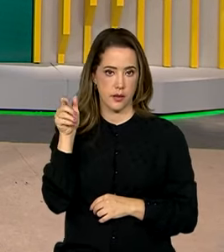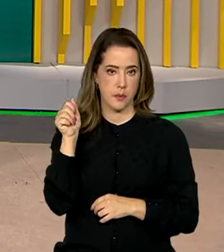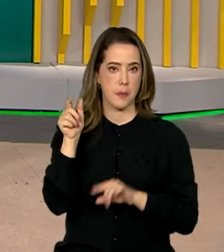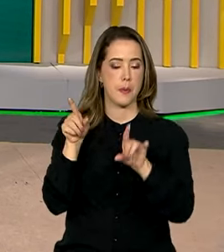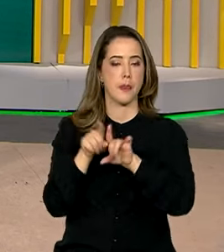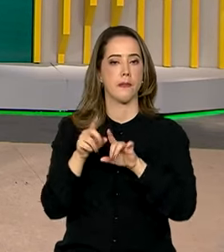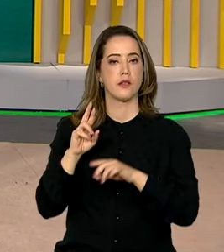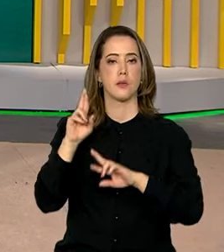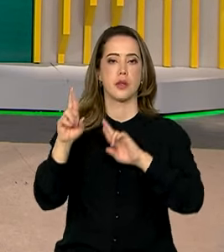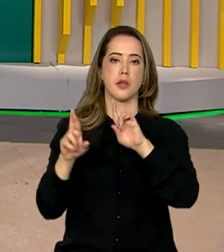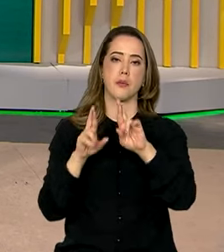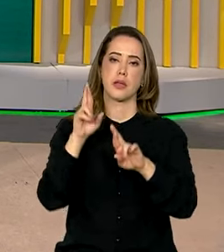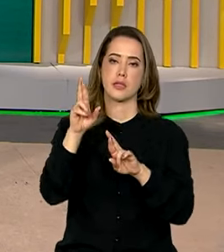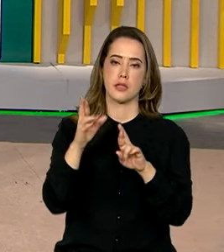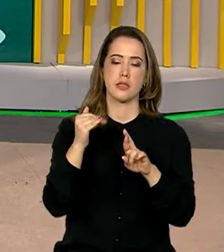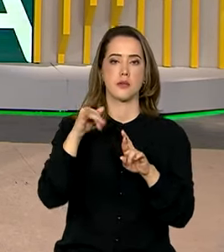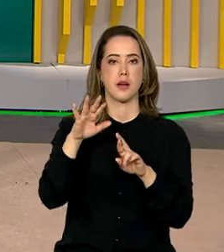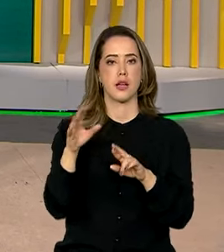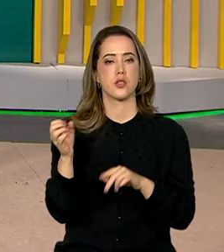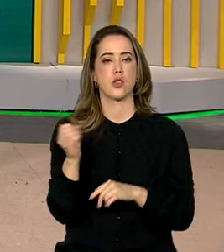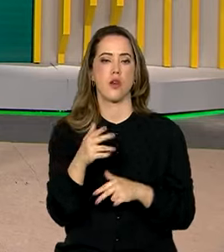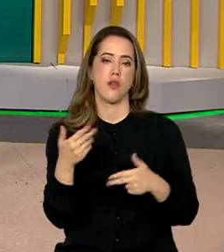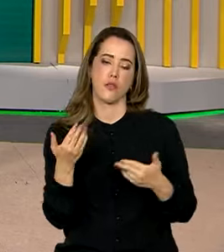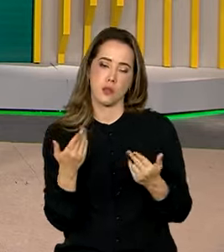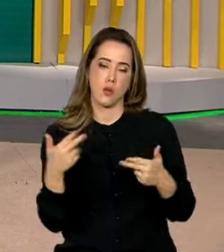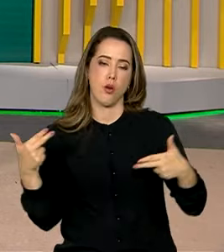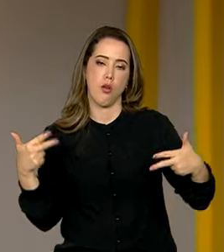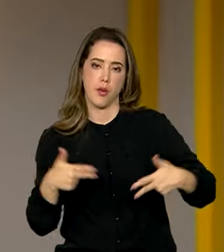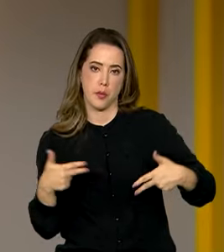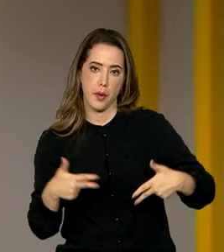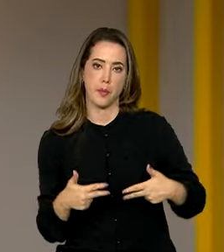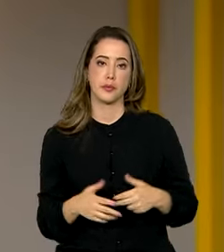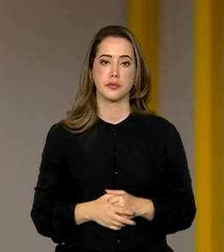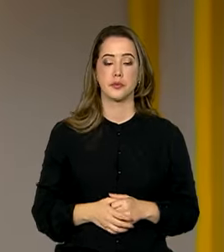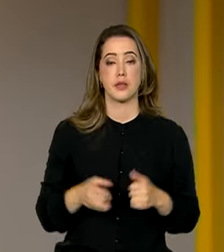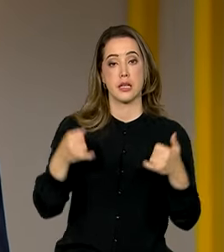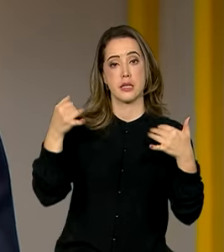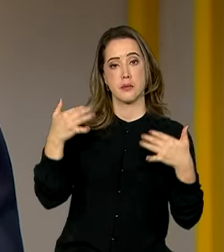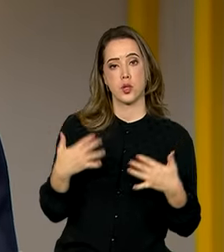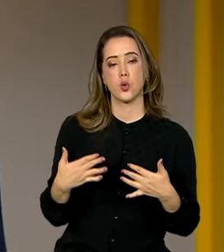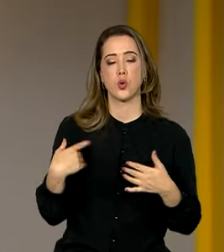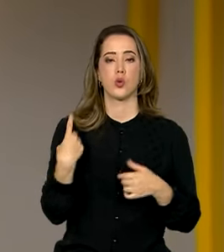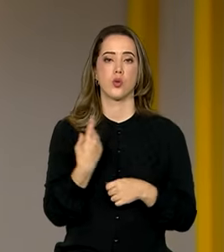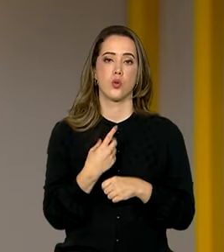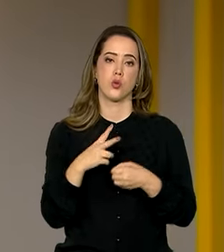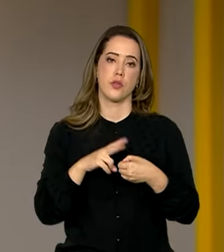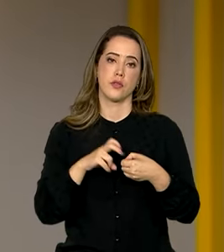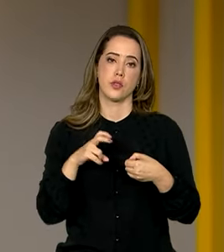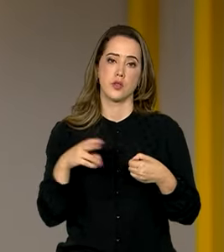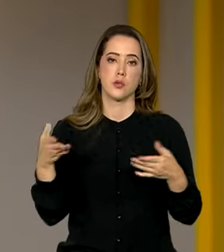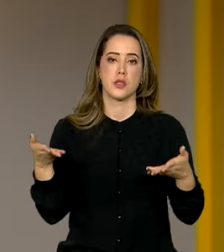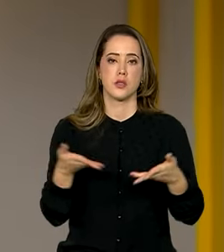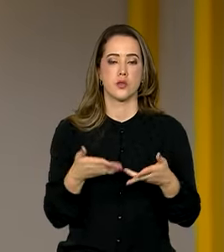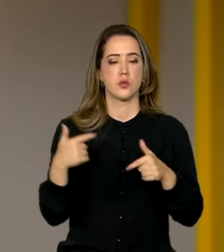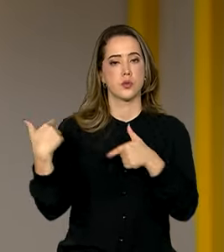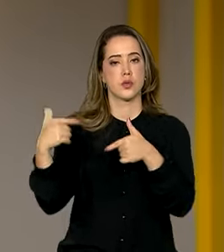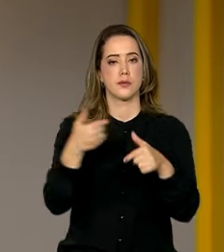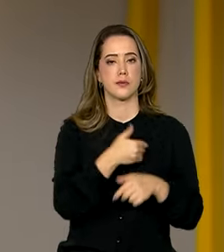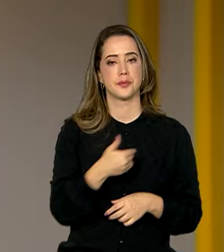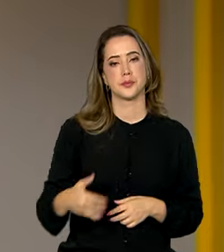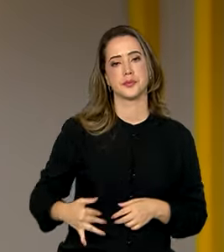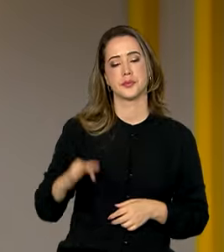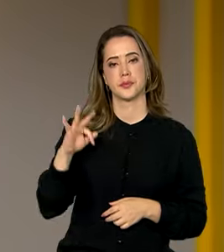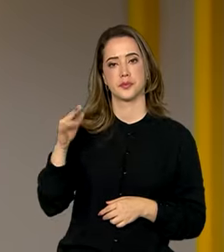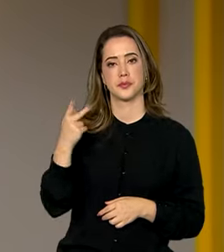suas representações mais modernas, como o hip-hop. E quem conversou com a Voz do Brasil sobre as iniciativas do